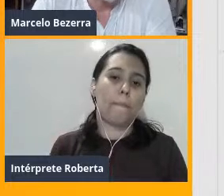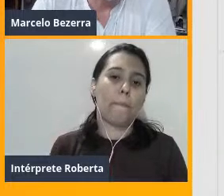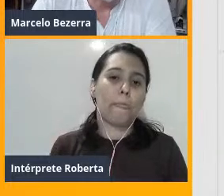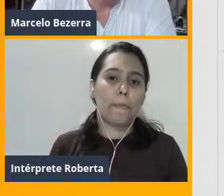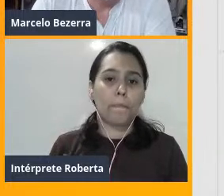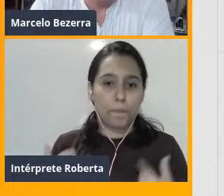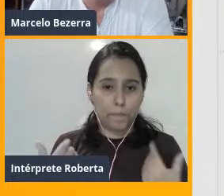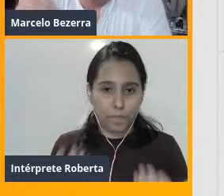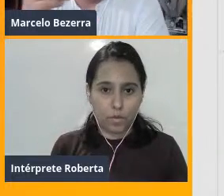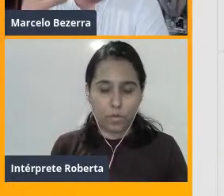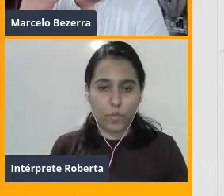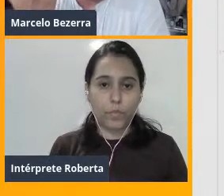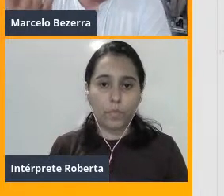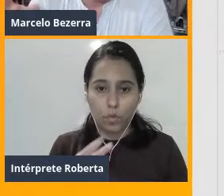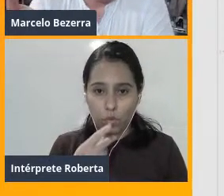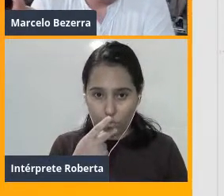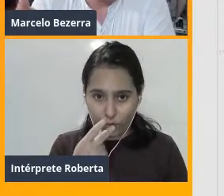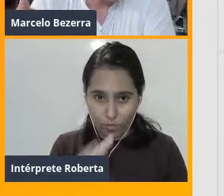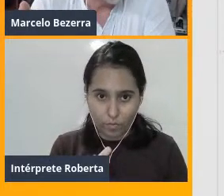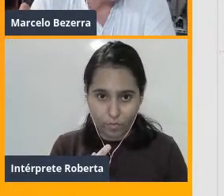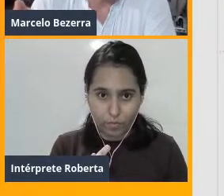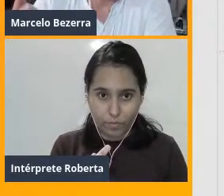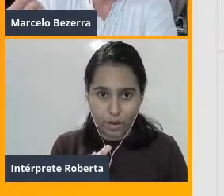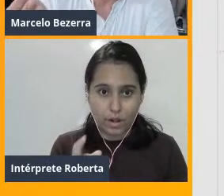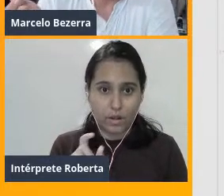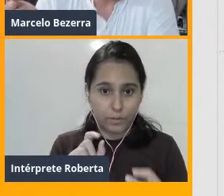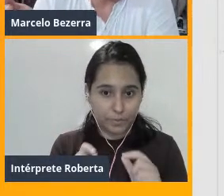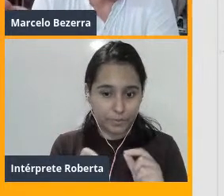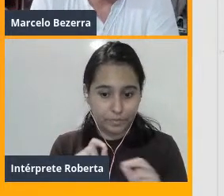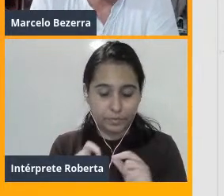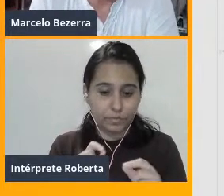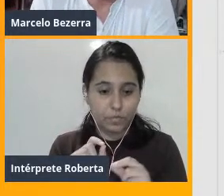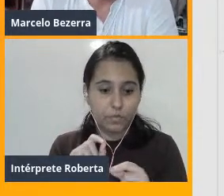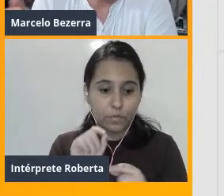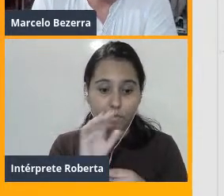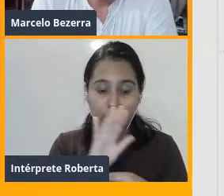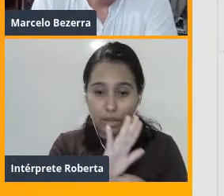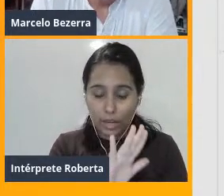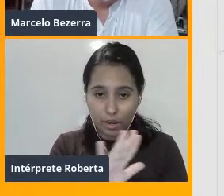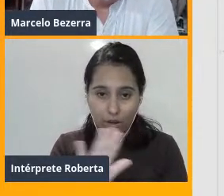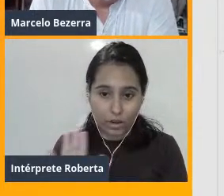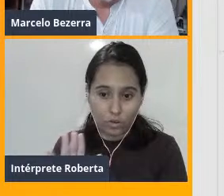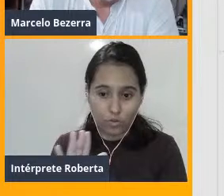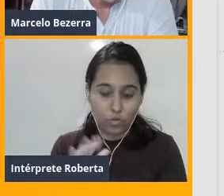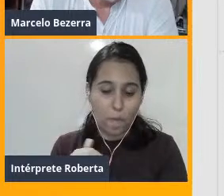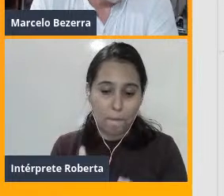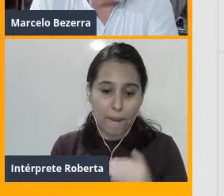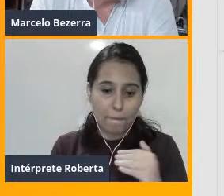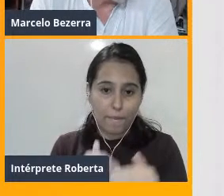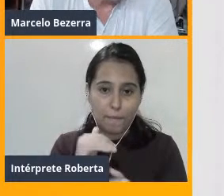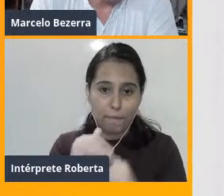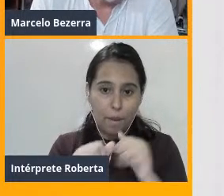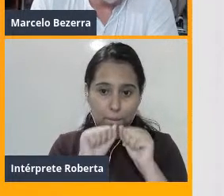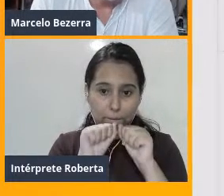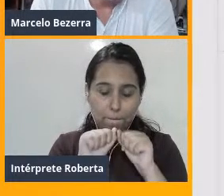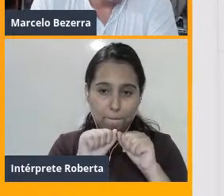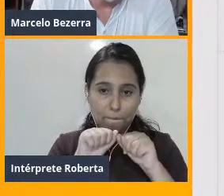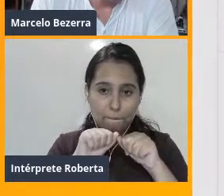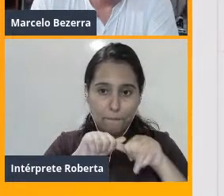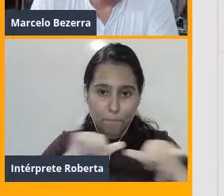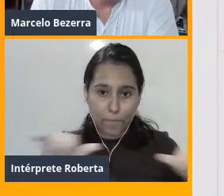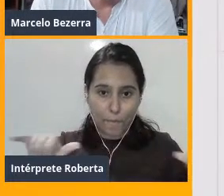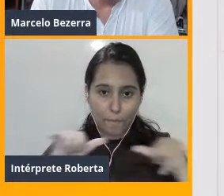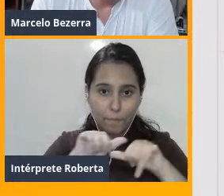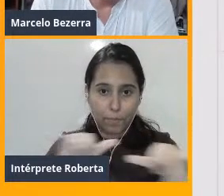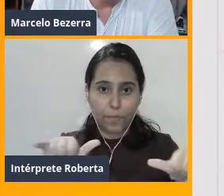de algo que a gente ajudou a construir a informação. Os transplantes